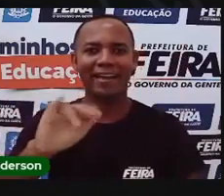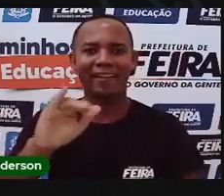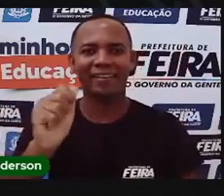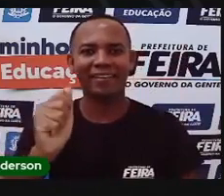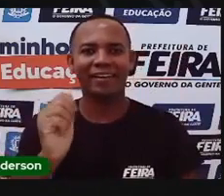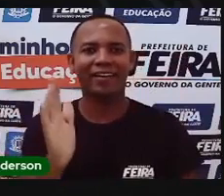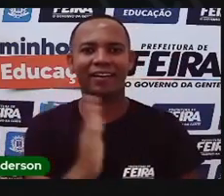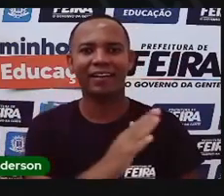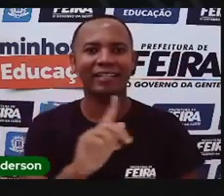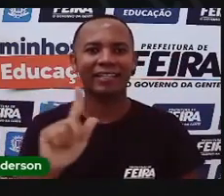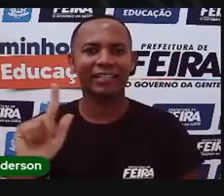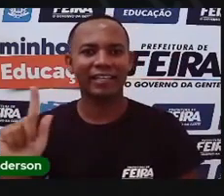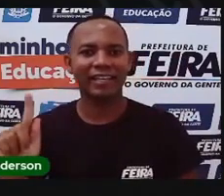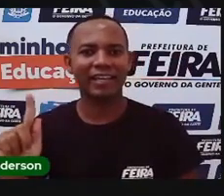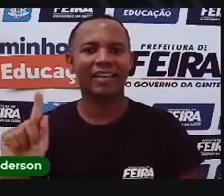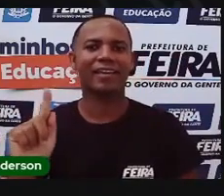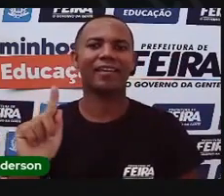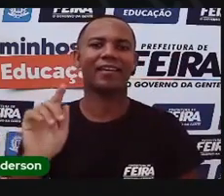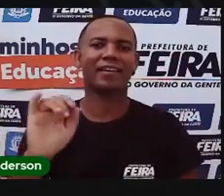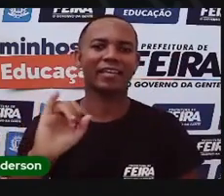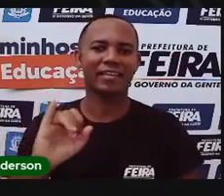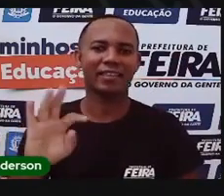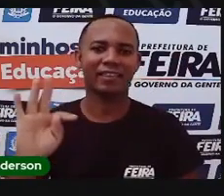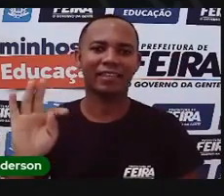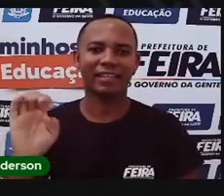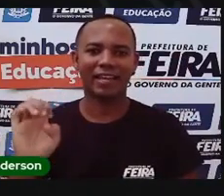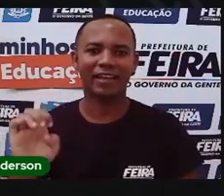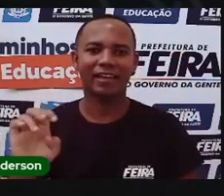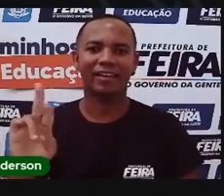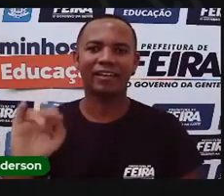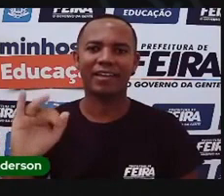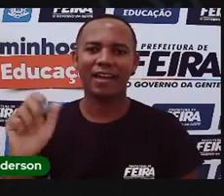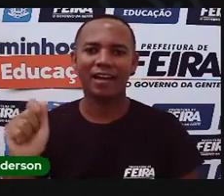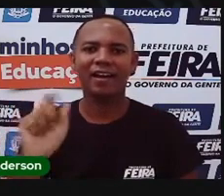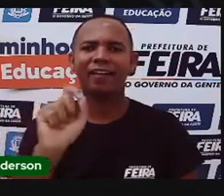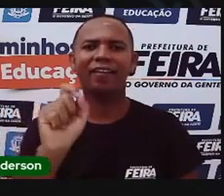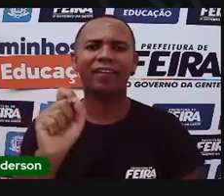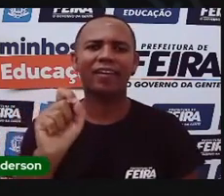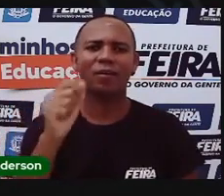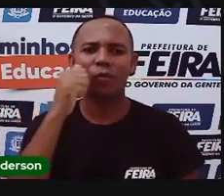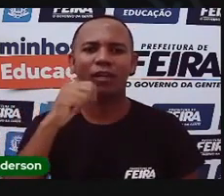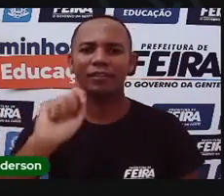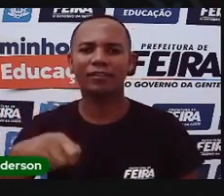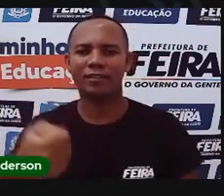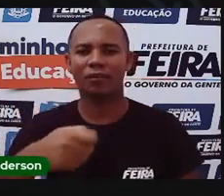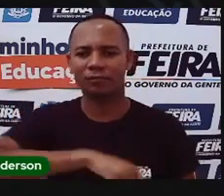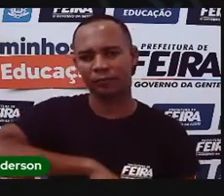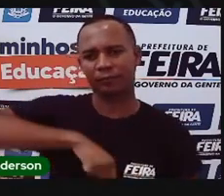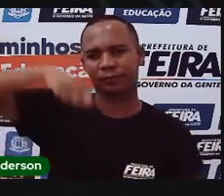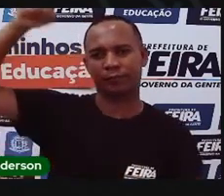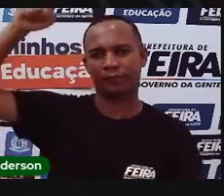na verdade, que vocês já tenham escutado esse nome por aí. Quem é Maria Quitéria? Bom, quem não sabe quem é a pessoa,